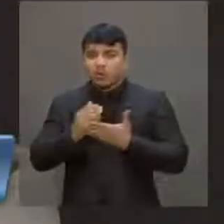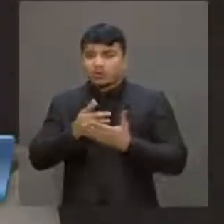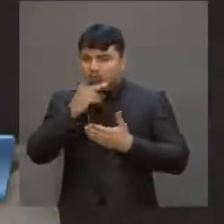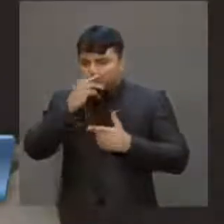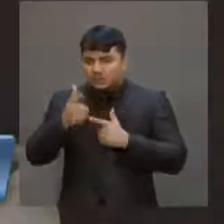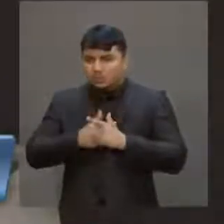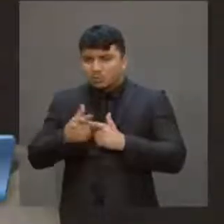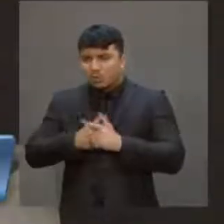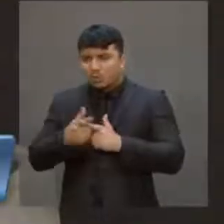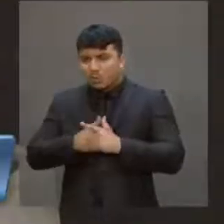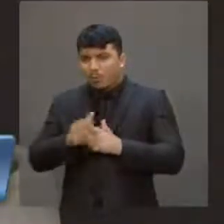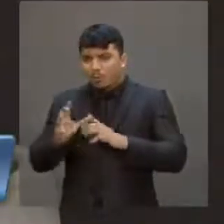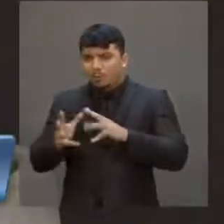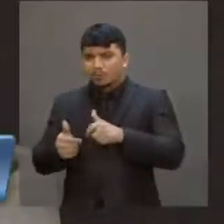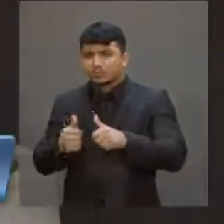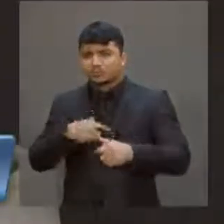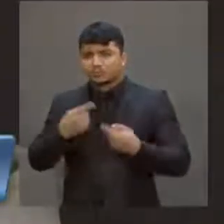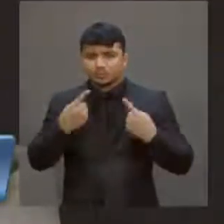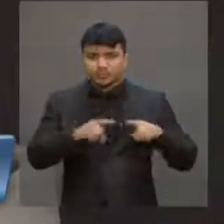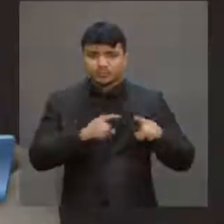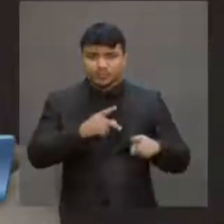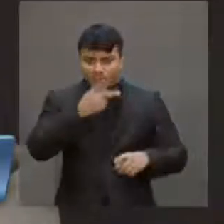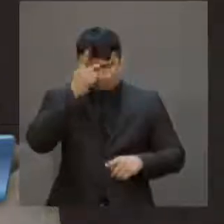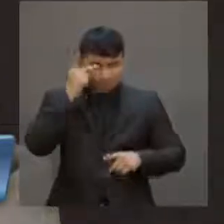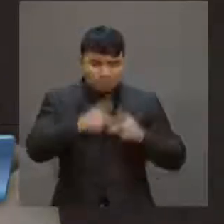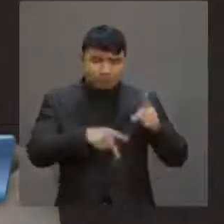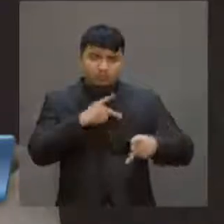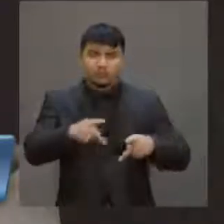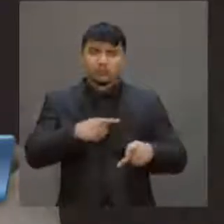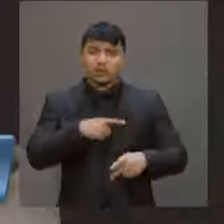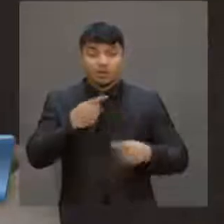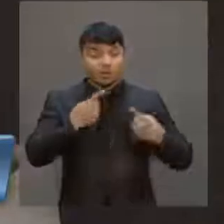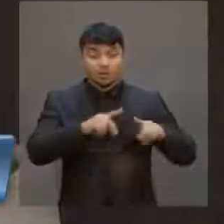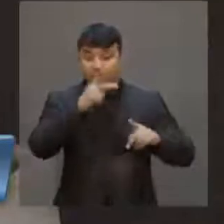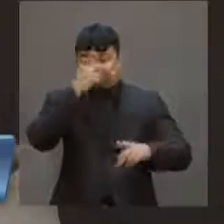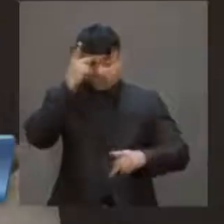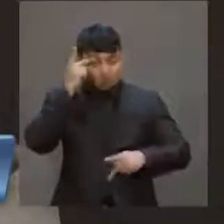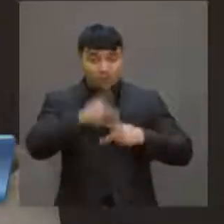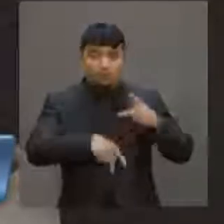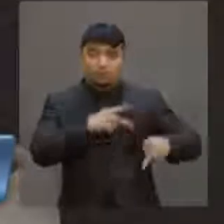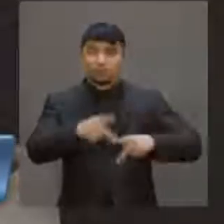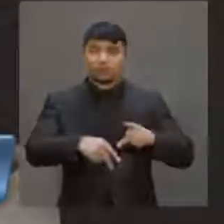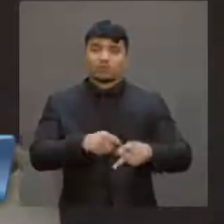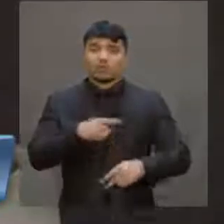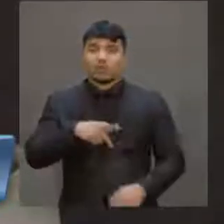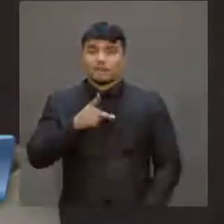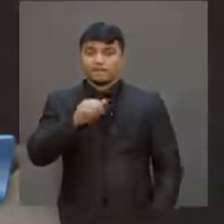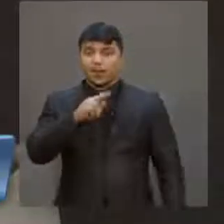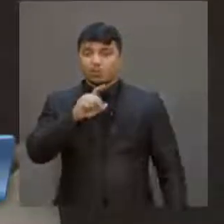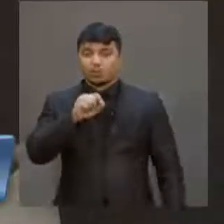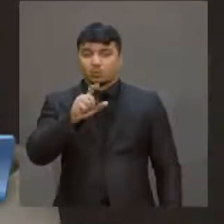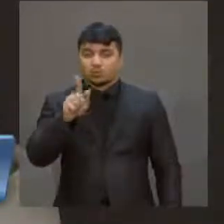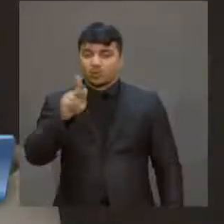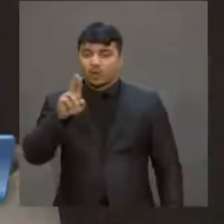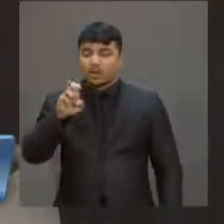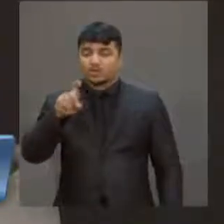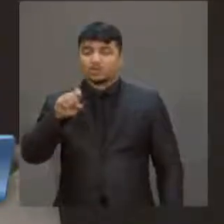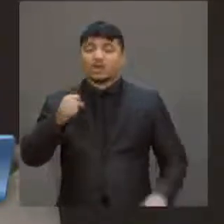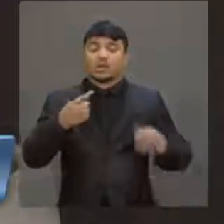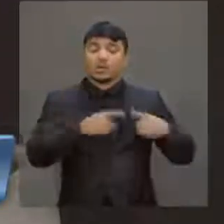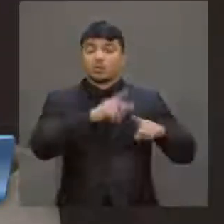com essa política econômica antipovo que Bolsonaro faz, que é uma política antipovo, a política de Bolsonaro e Paulo Guedes é contra o povo brasileiro,